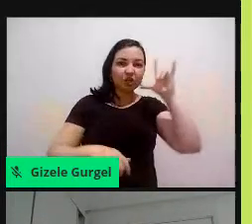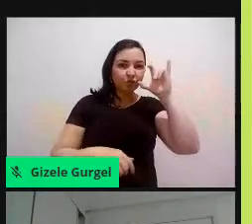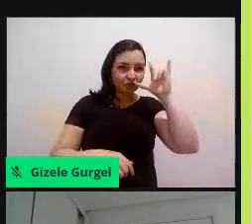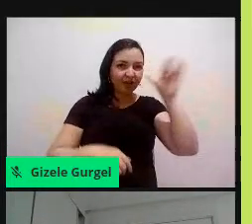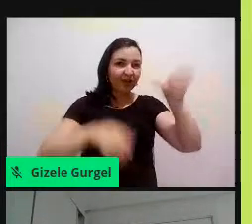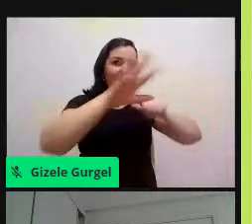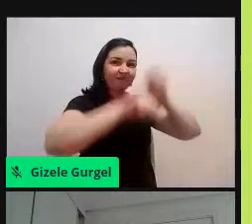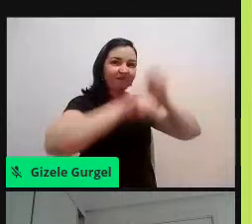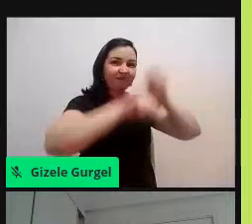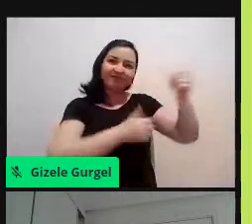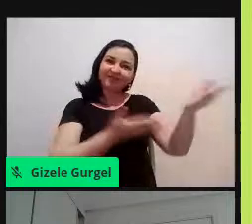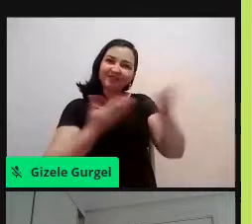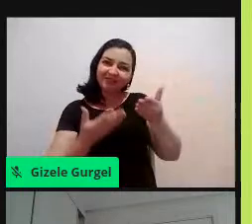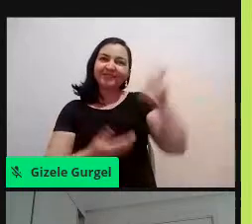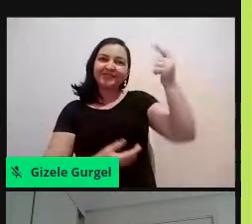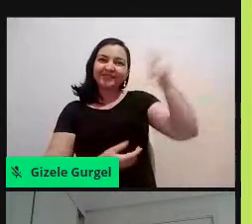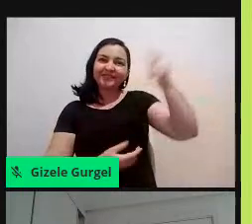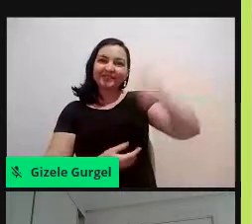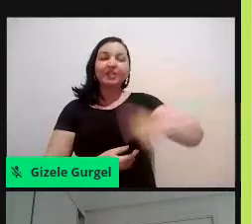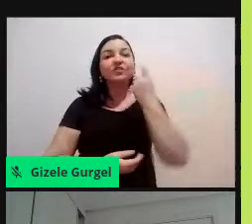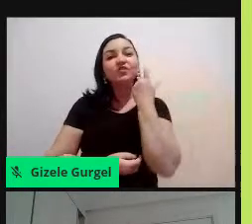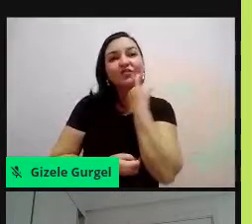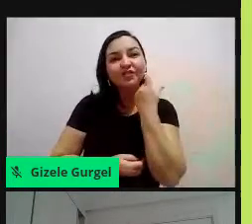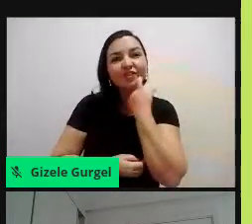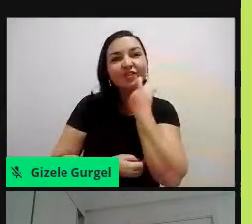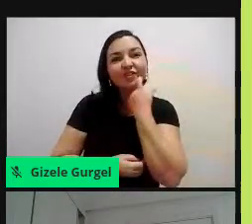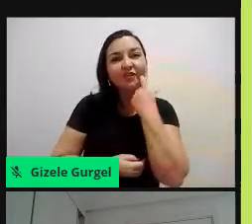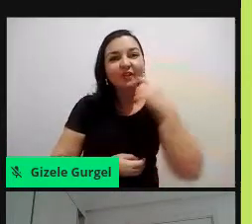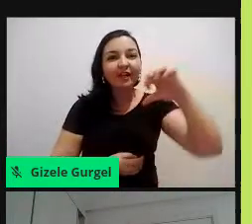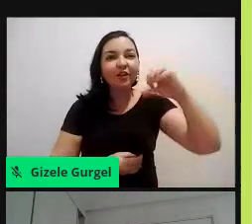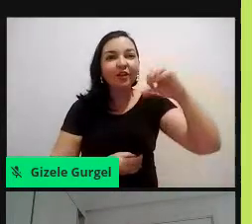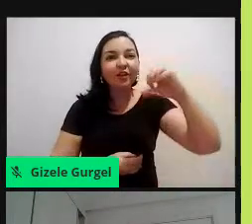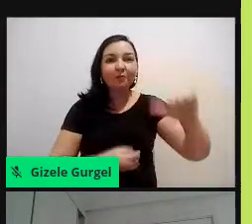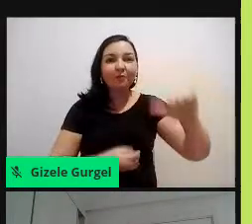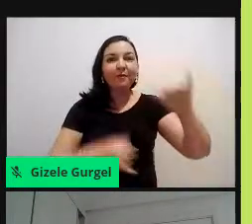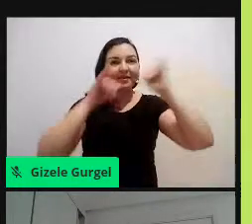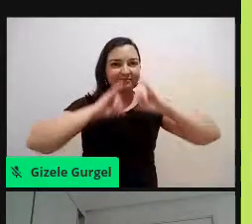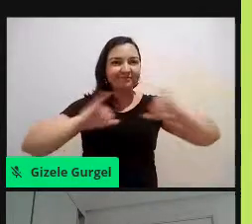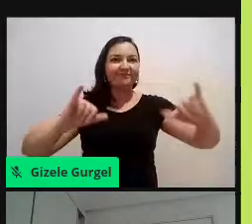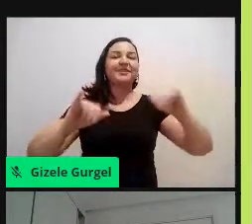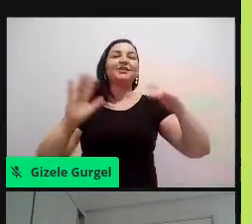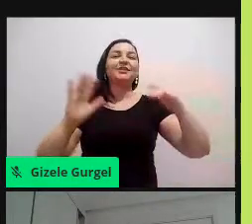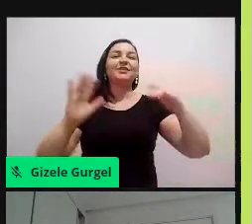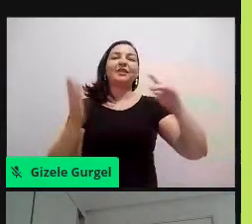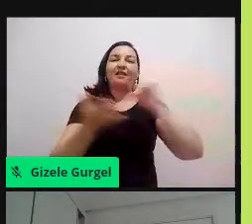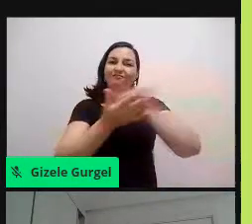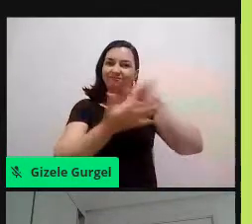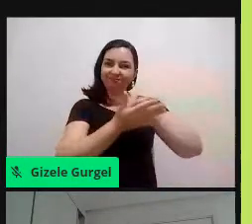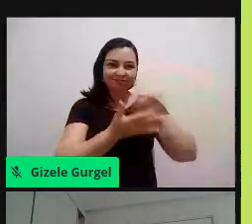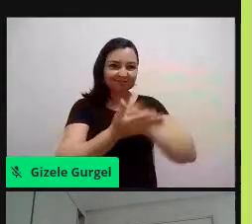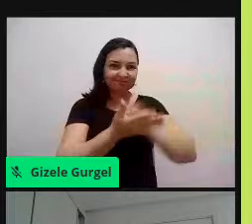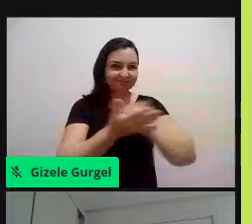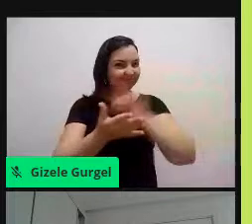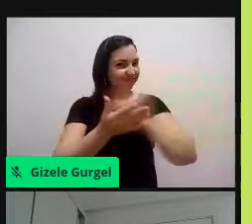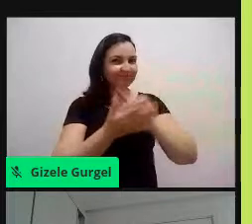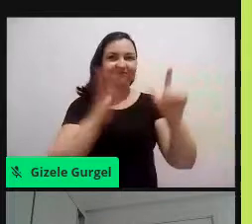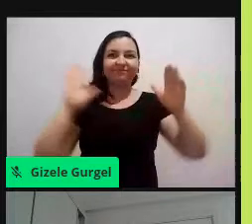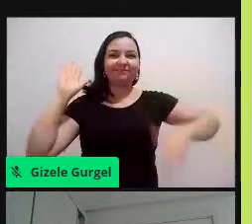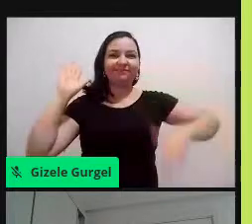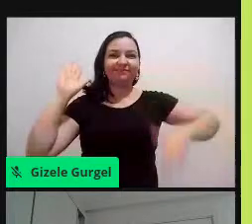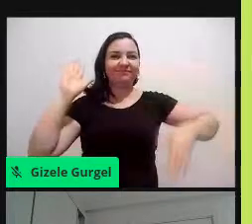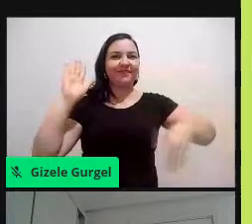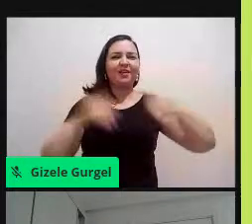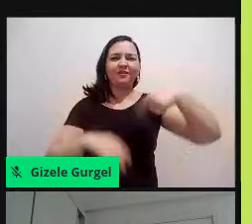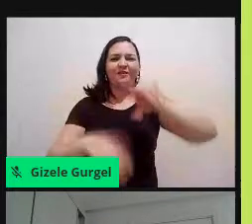e digo aqui novamente que sexta-feira, às nove e meia, a gente vai estar fazendo uma ação, vocês podem participar, certo? A gente sempre